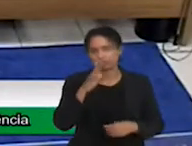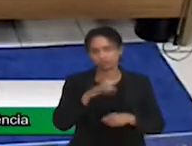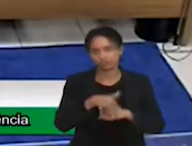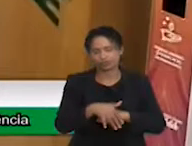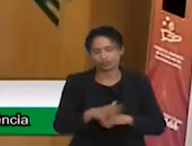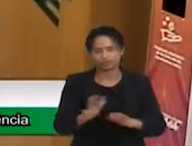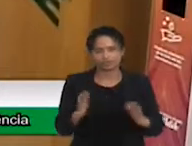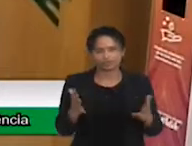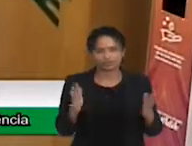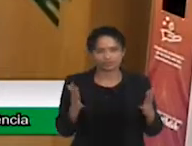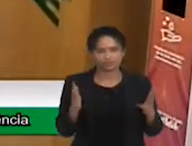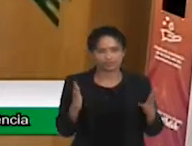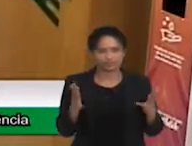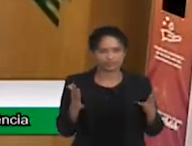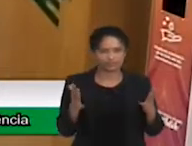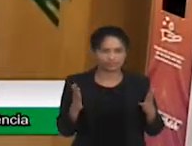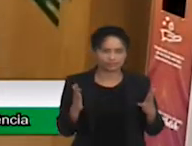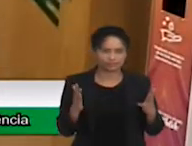Boa